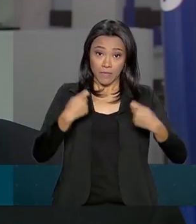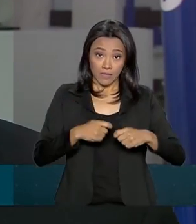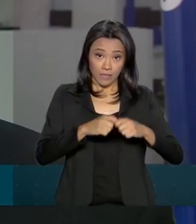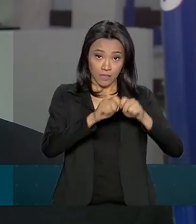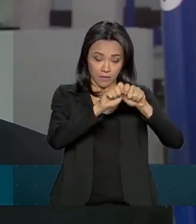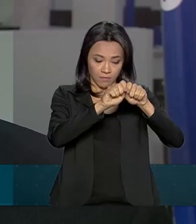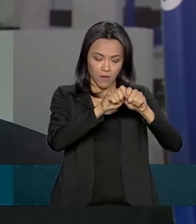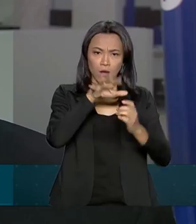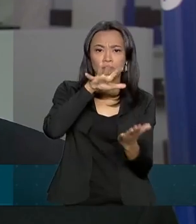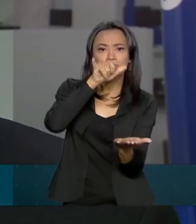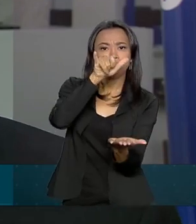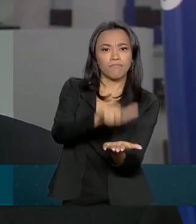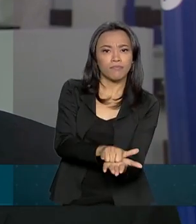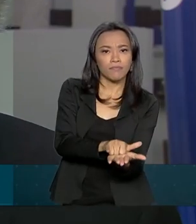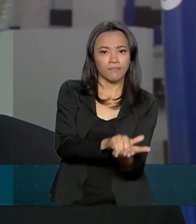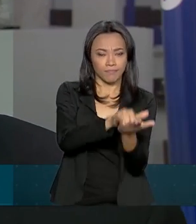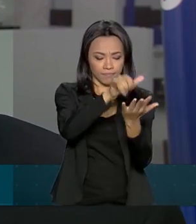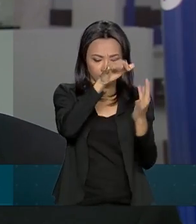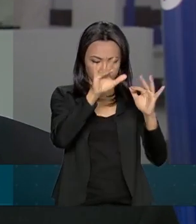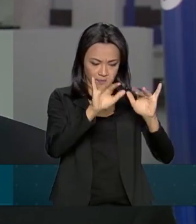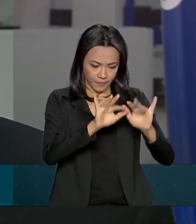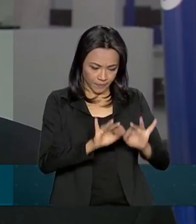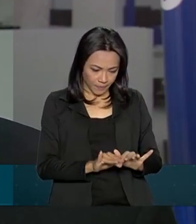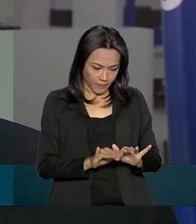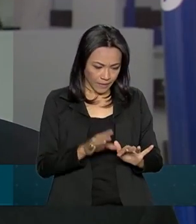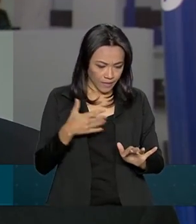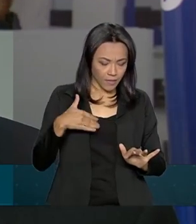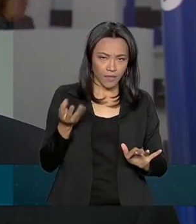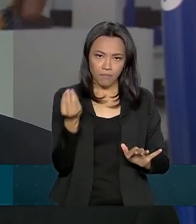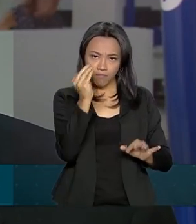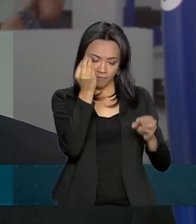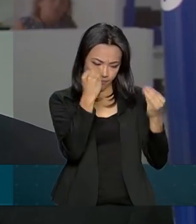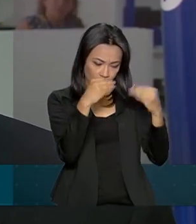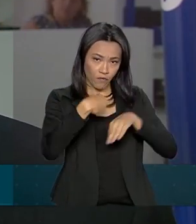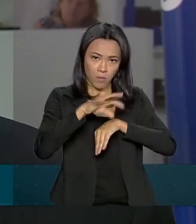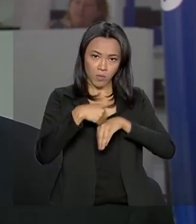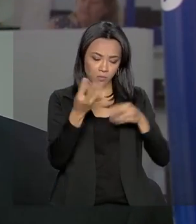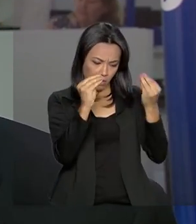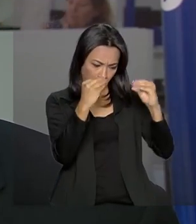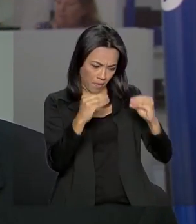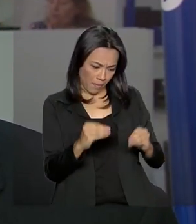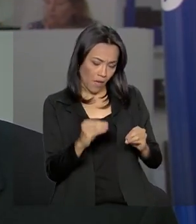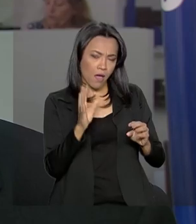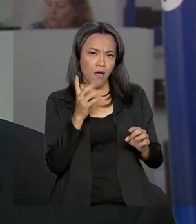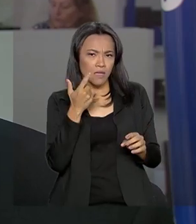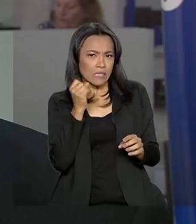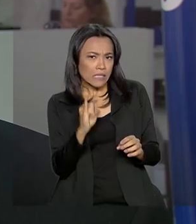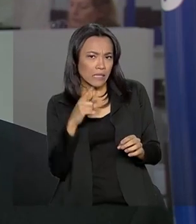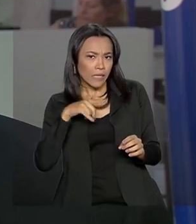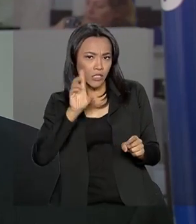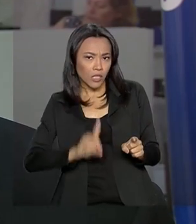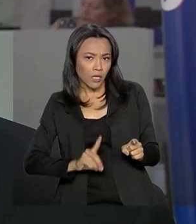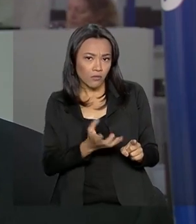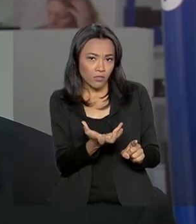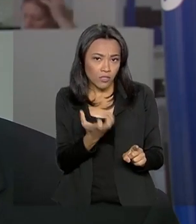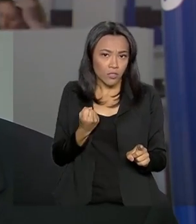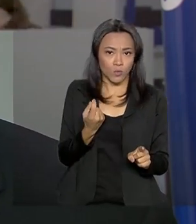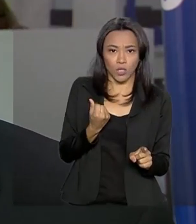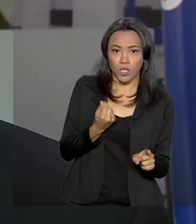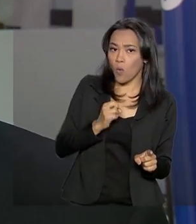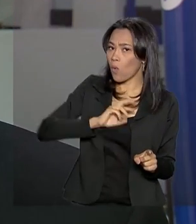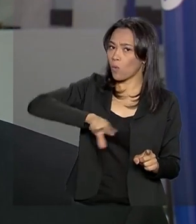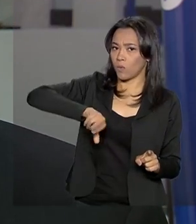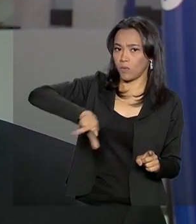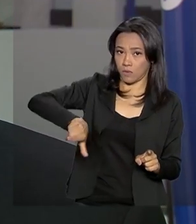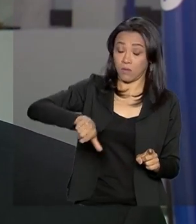correspondente ao ano-calendário e simular a situação, se ele teria direito à restituição ou não, apresentando, se for